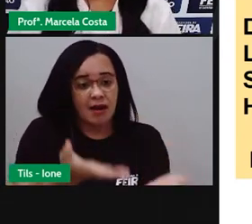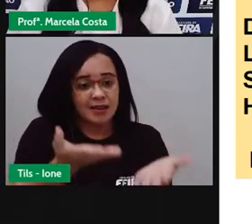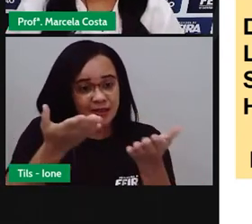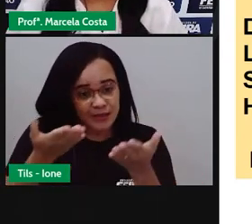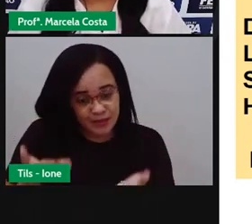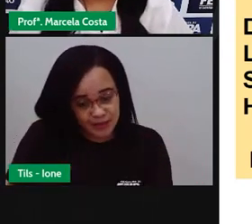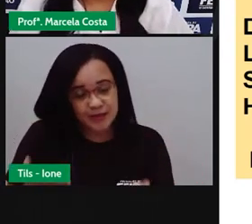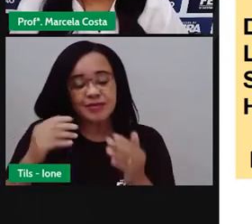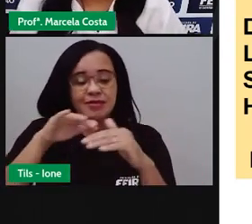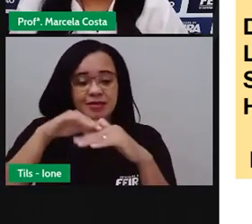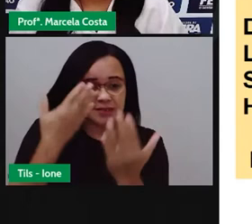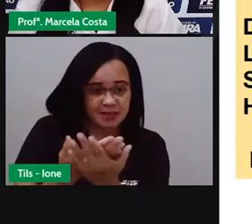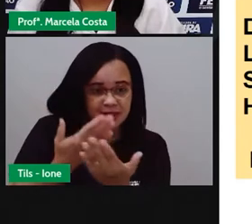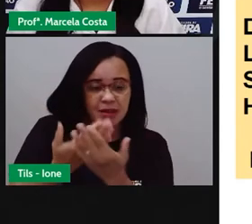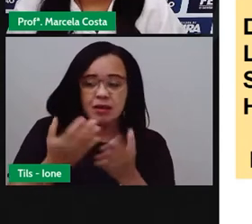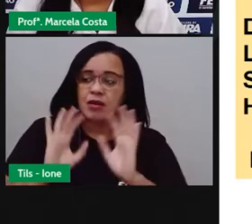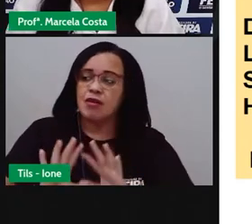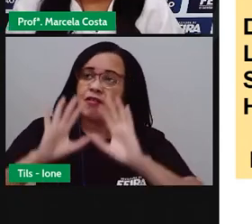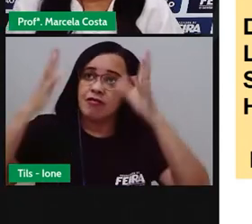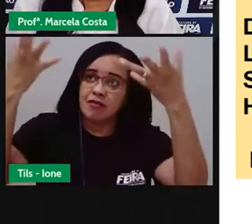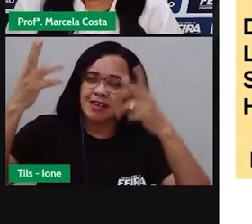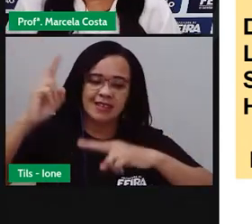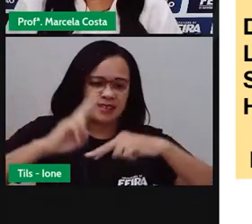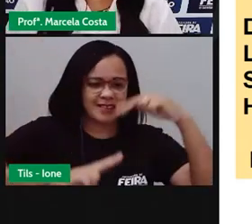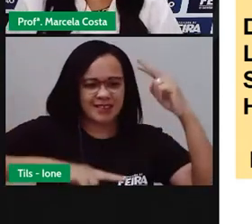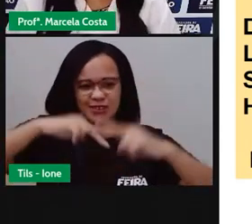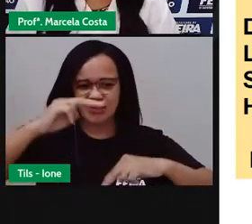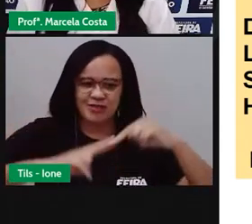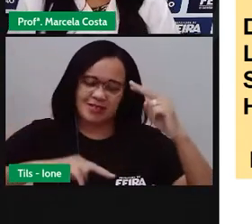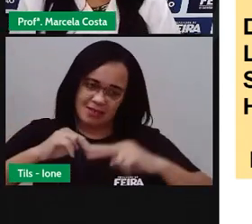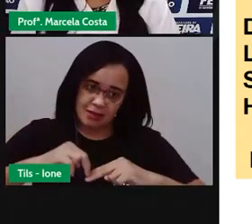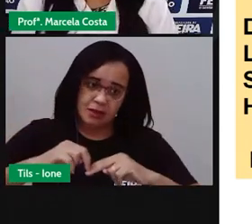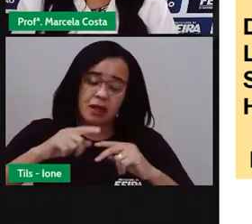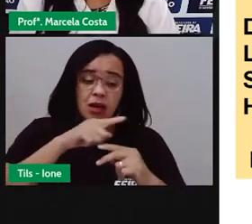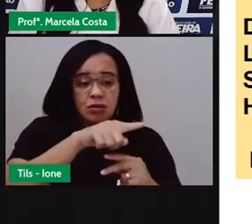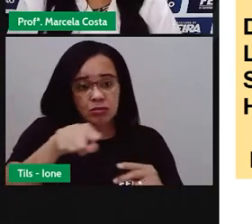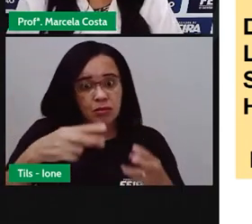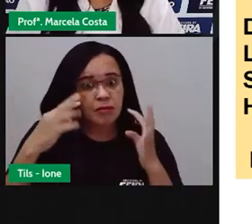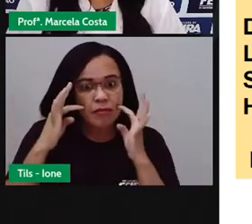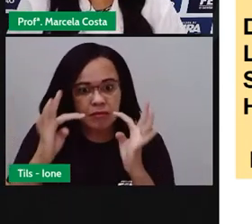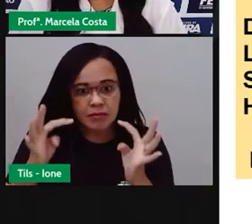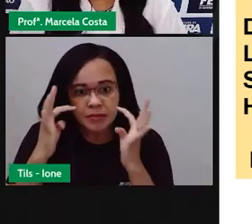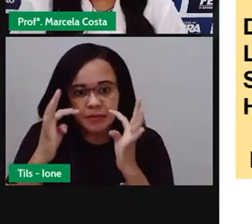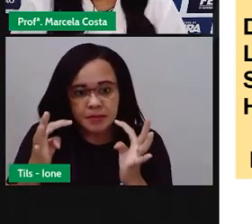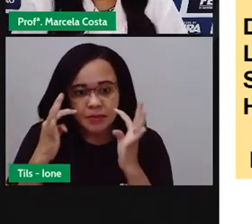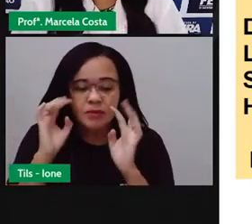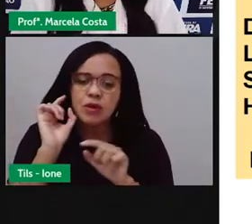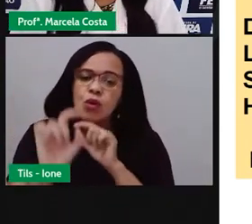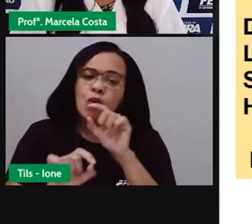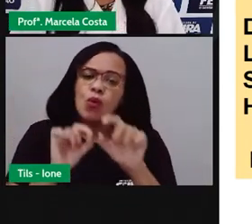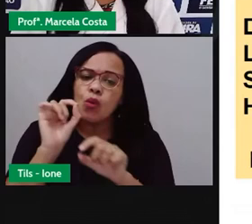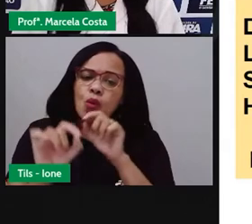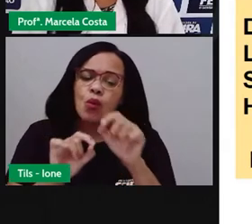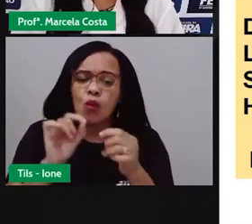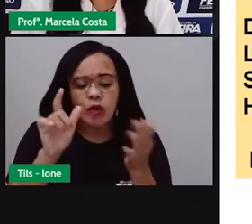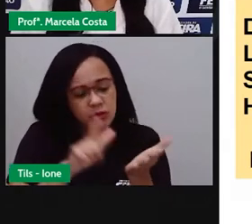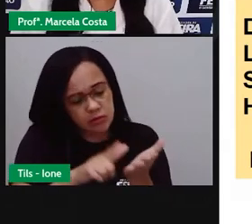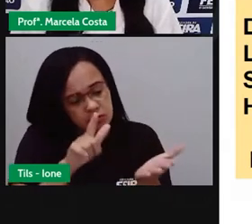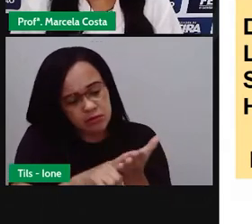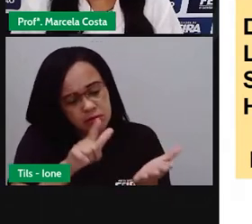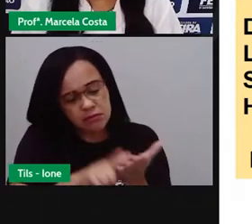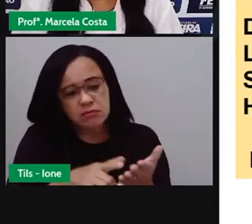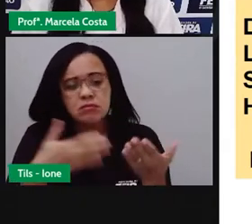convidando para a sua festa junina. Vocês podem observar, crianças, que um convite, ele